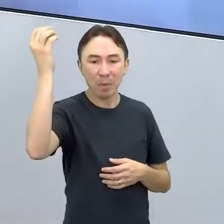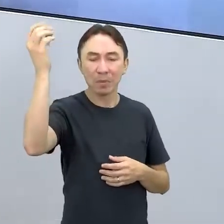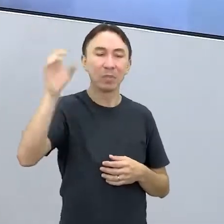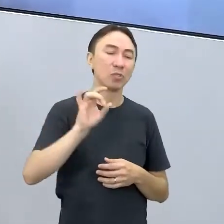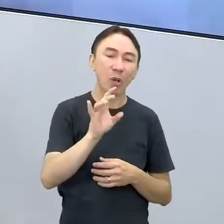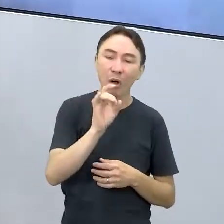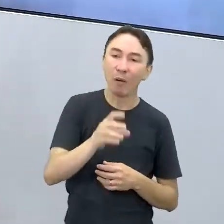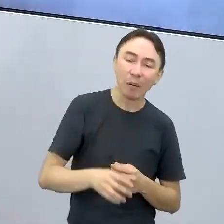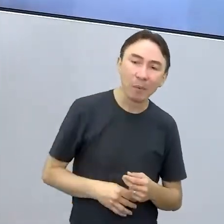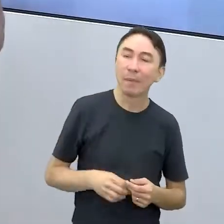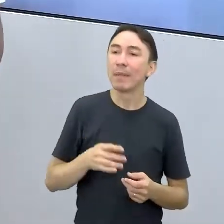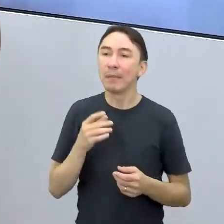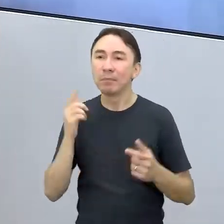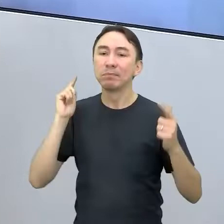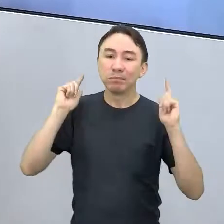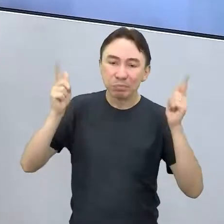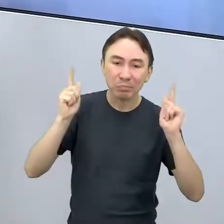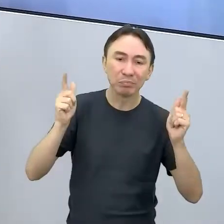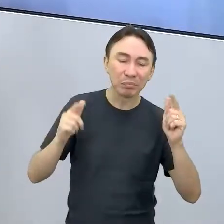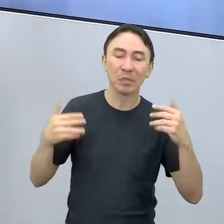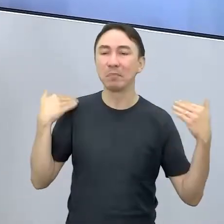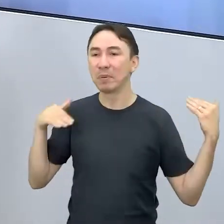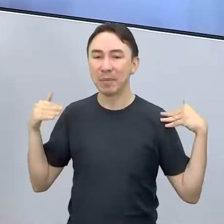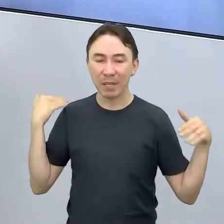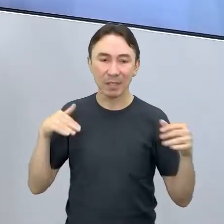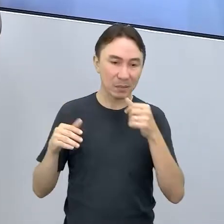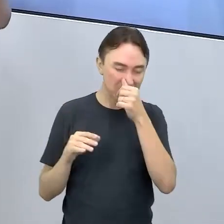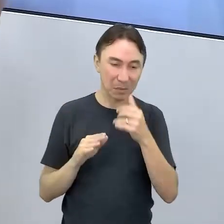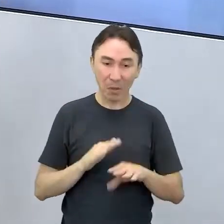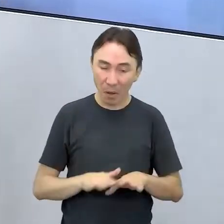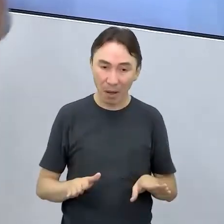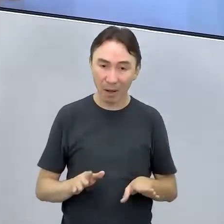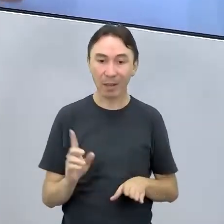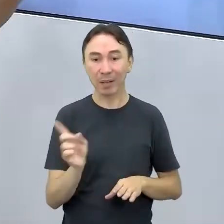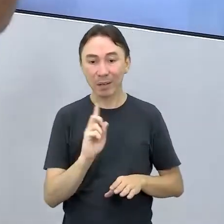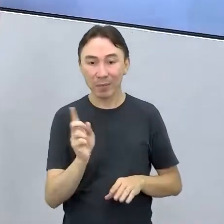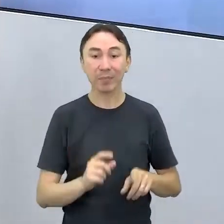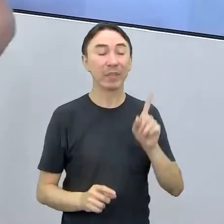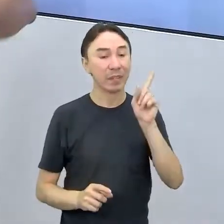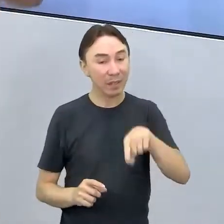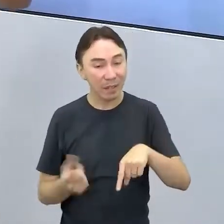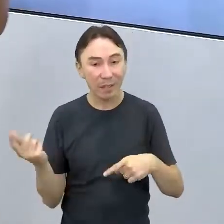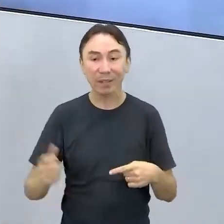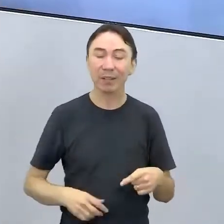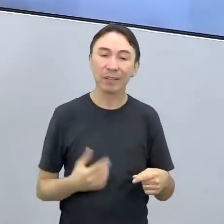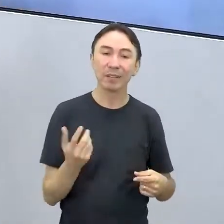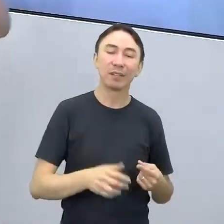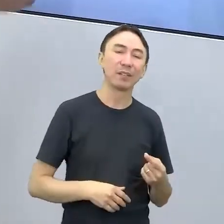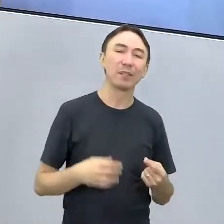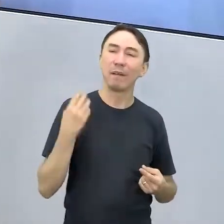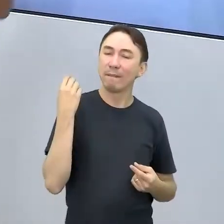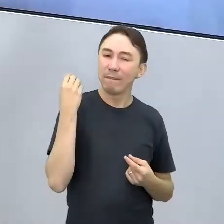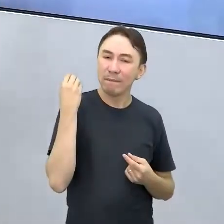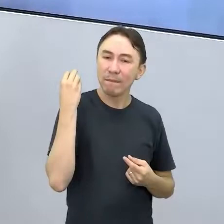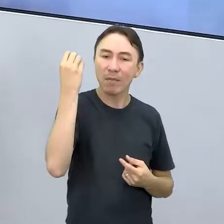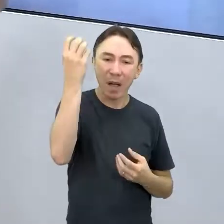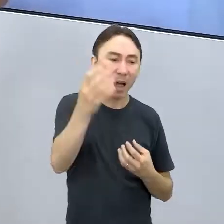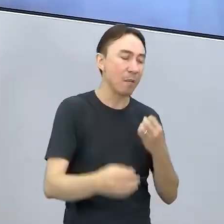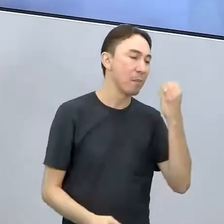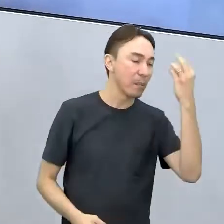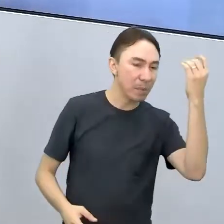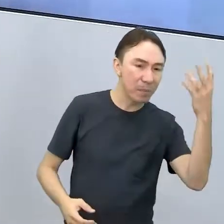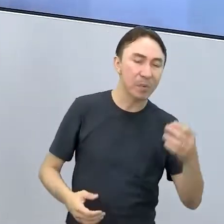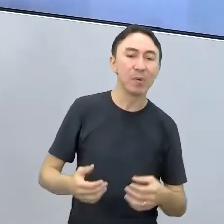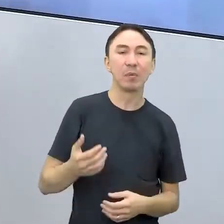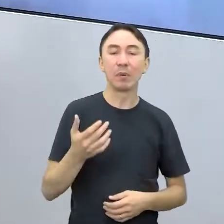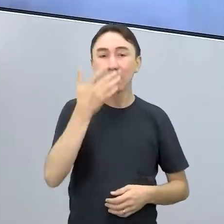distrair, não. Viajam mesmo para criar uma bagagem sólida de conhecimento, conhecer outras pessoas,